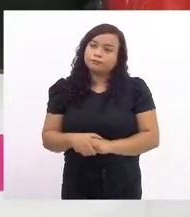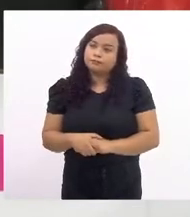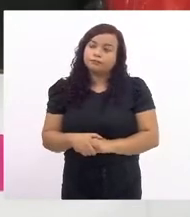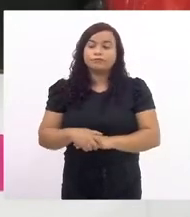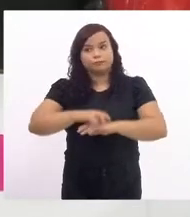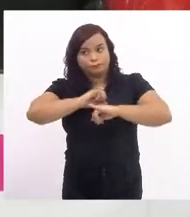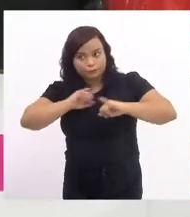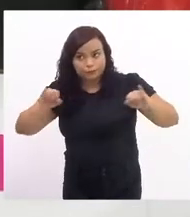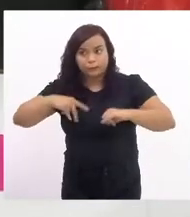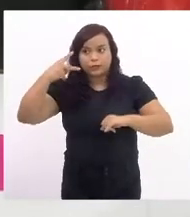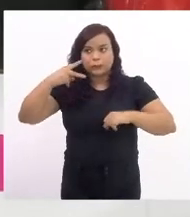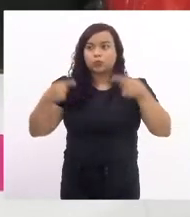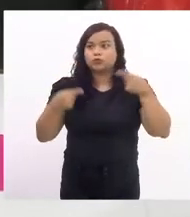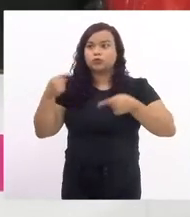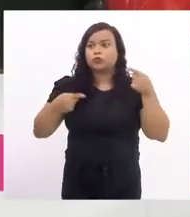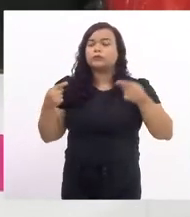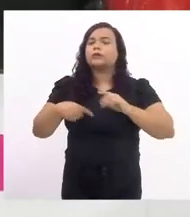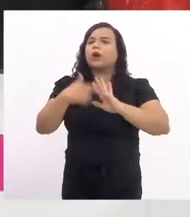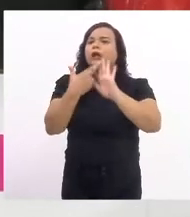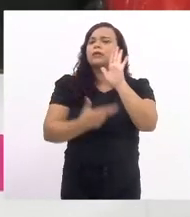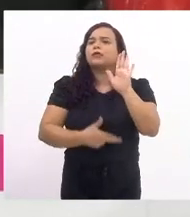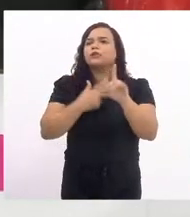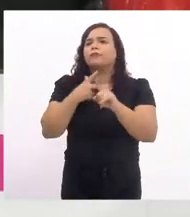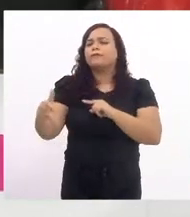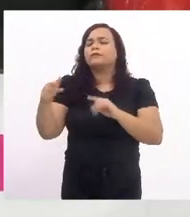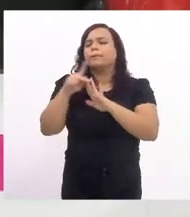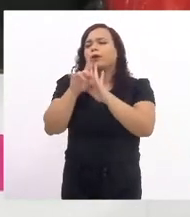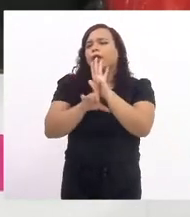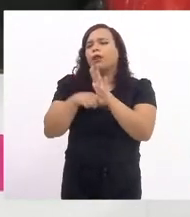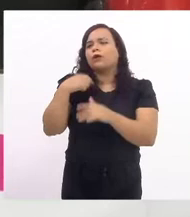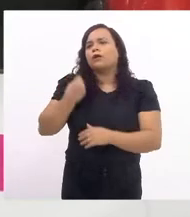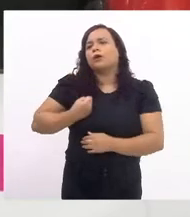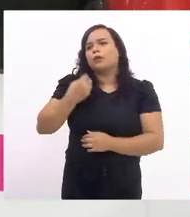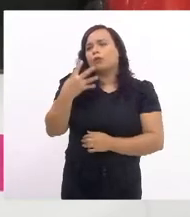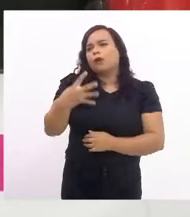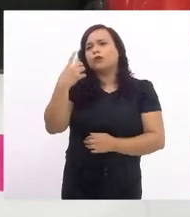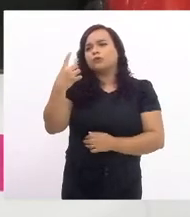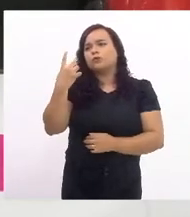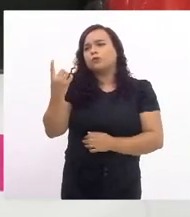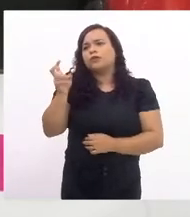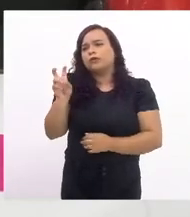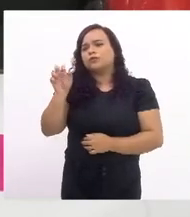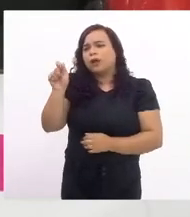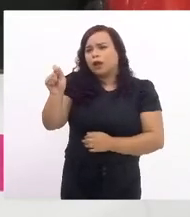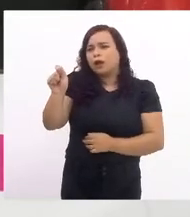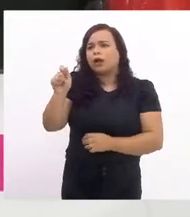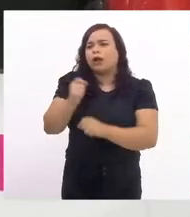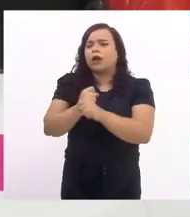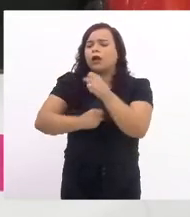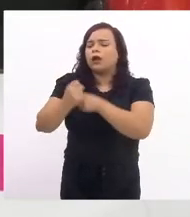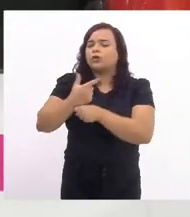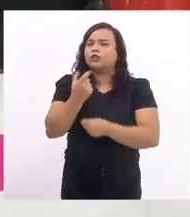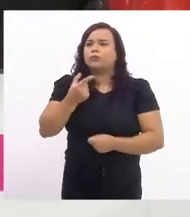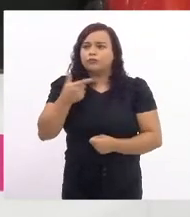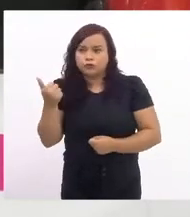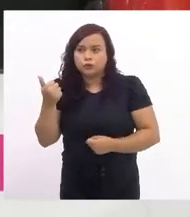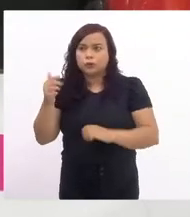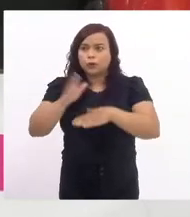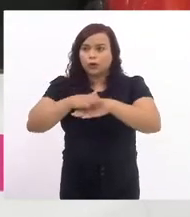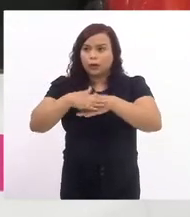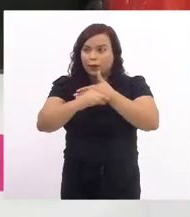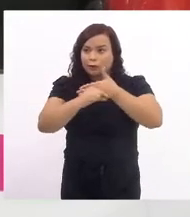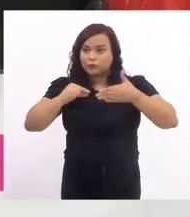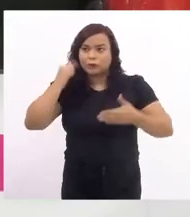Anunciou em segunda discussão a redação do vencido projeto de lei número 415A de 2021 de autoridade da deputada Tia Ju,